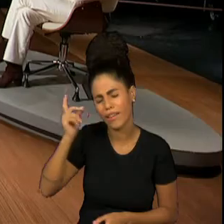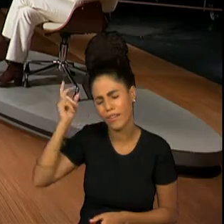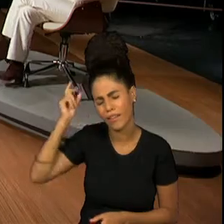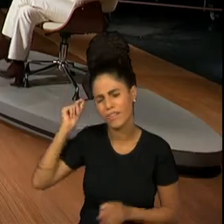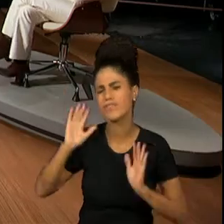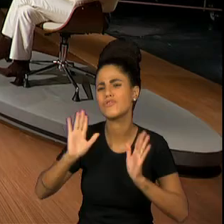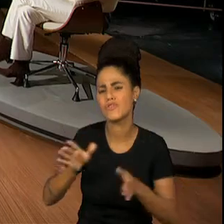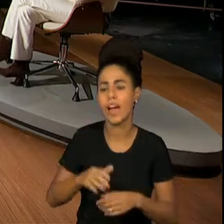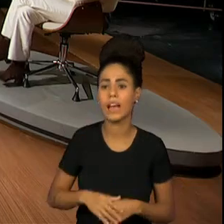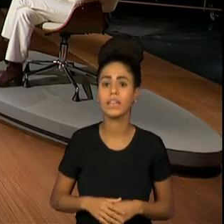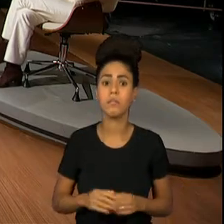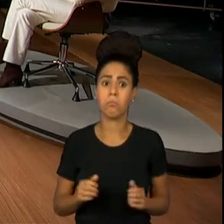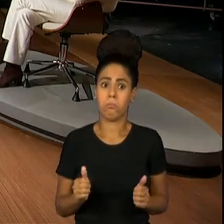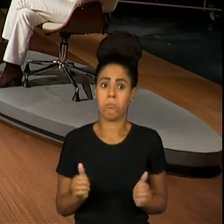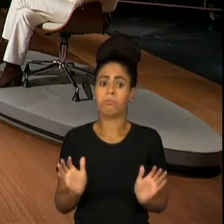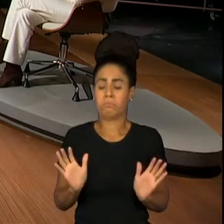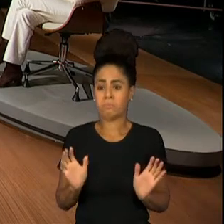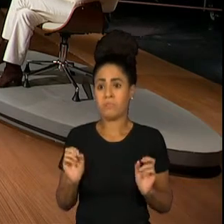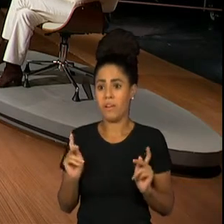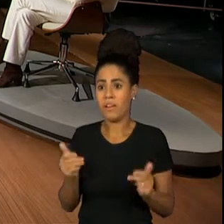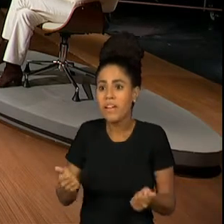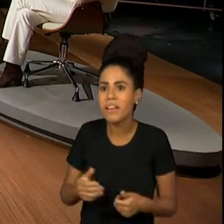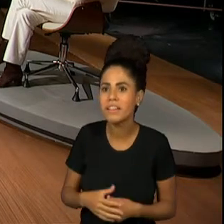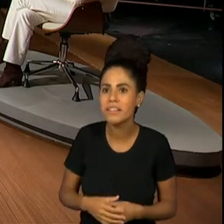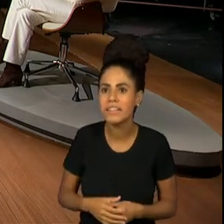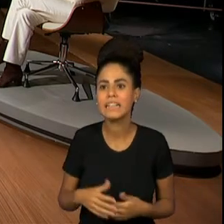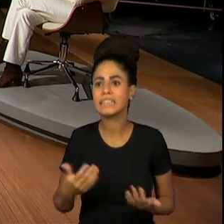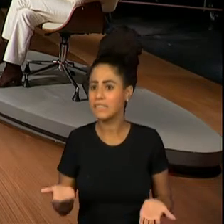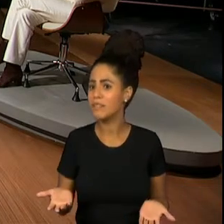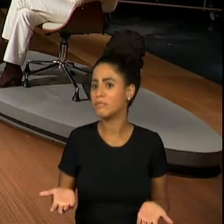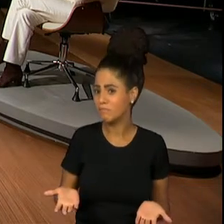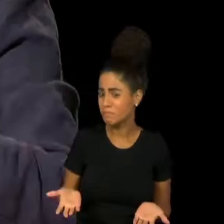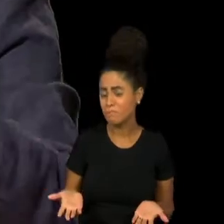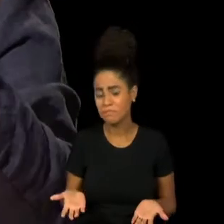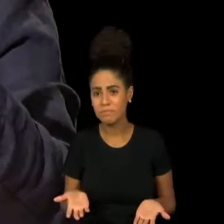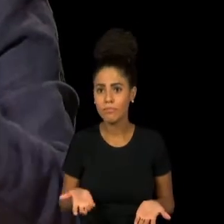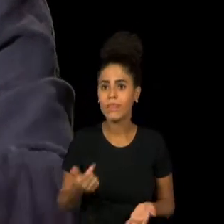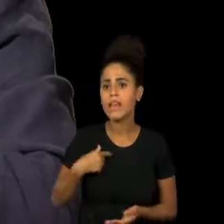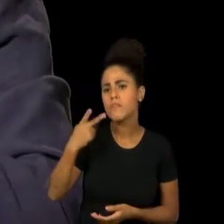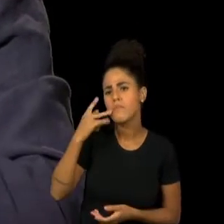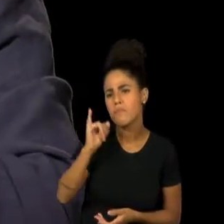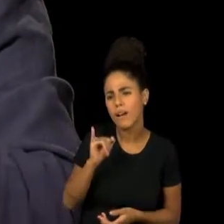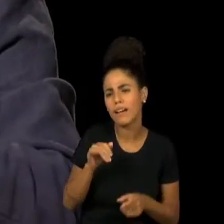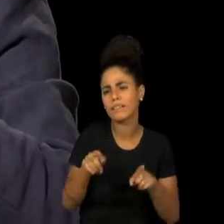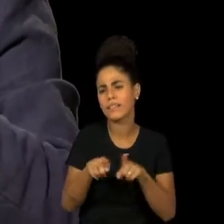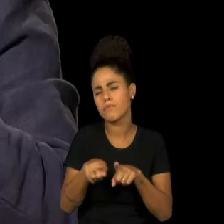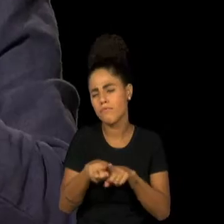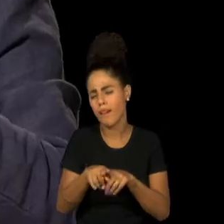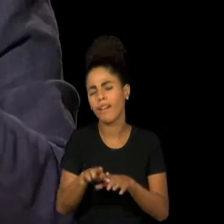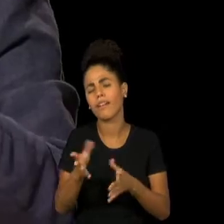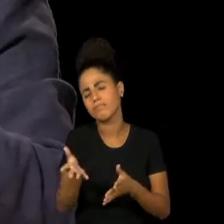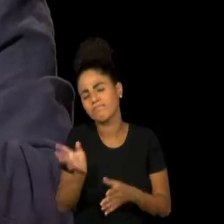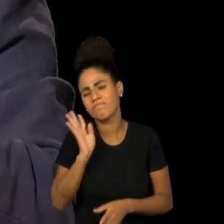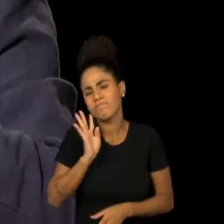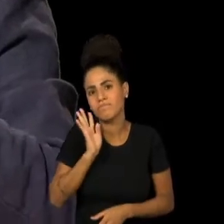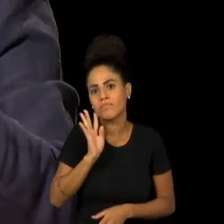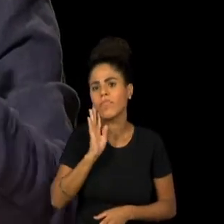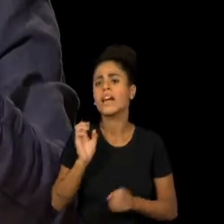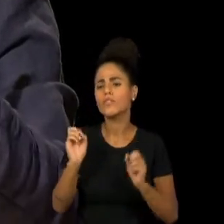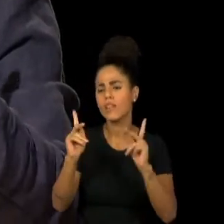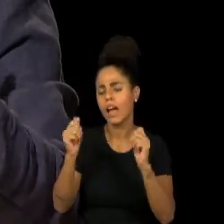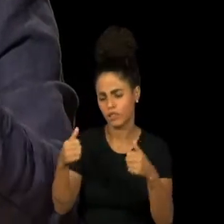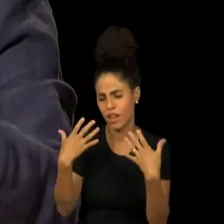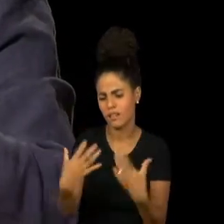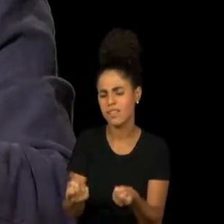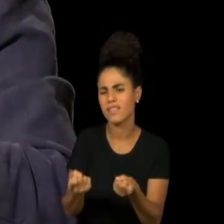Muito amigo mesmo. Bom, eu falei assim, não tenho nada a ver com meu pai. Meu pai também não tem nada a ver com isso. Ele falou, não, não, você está, você está. E aí